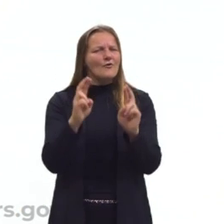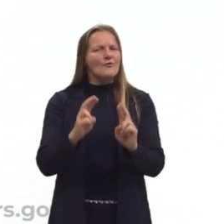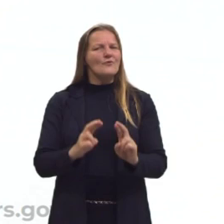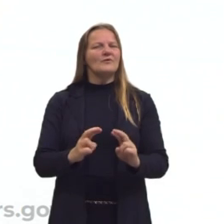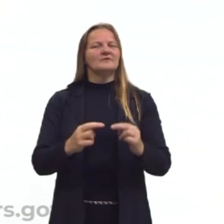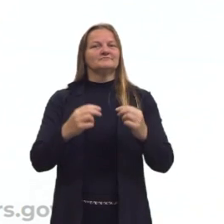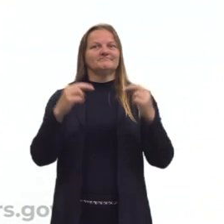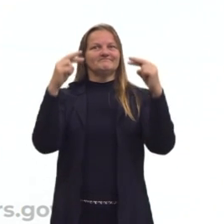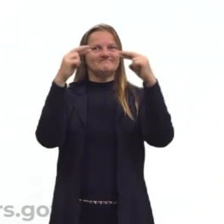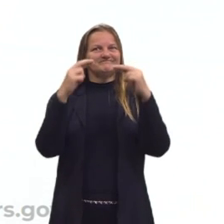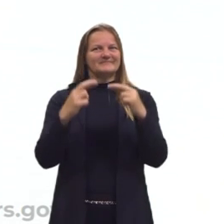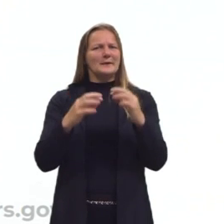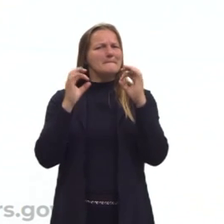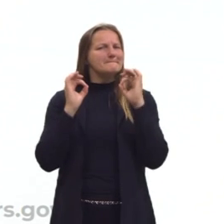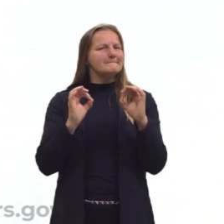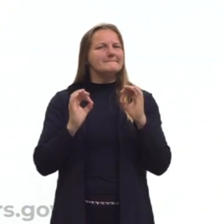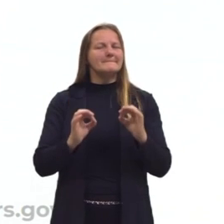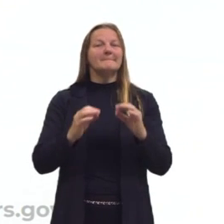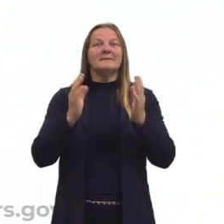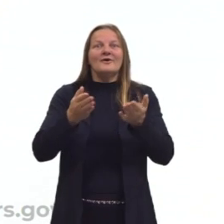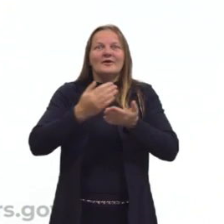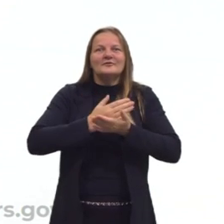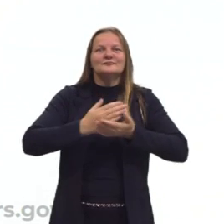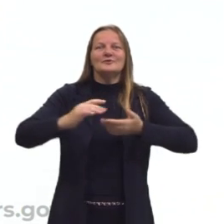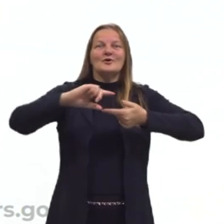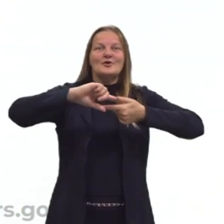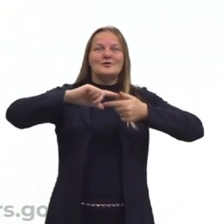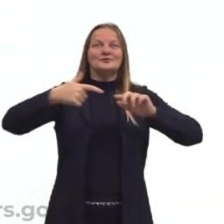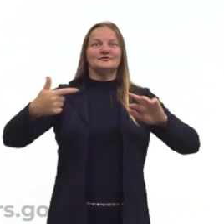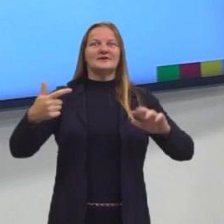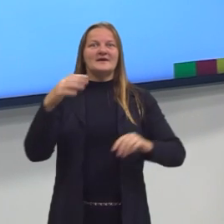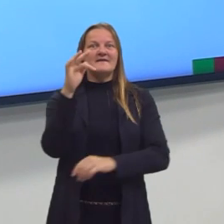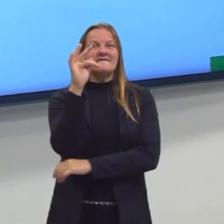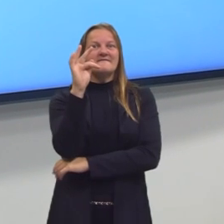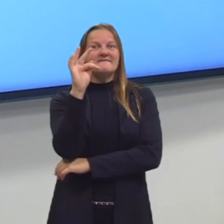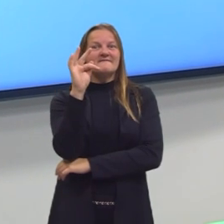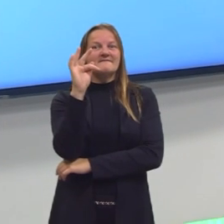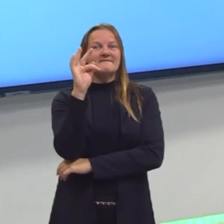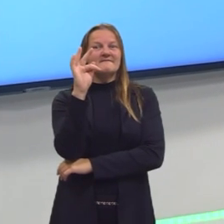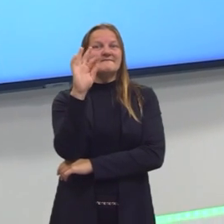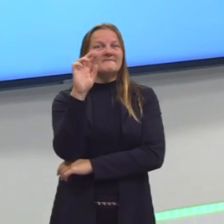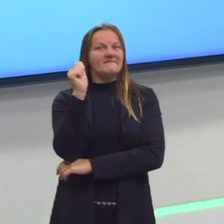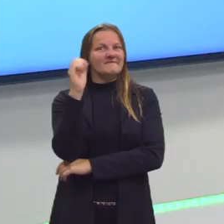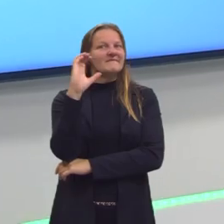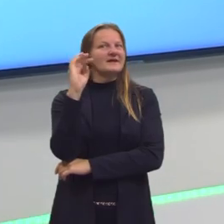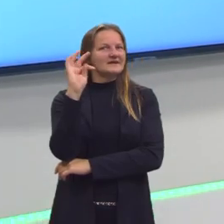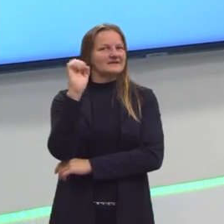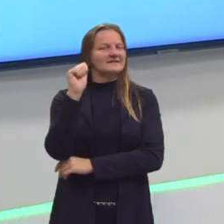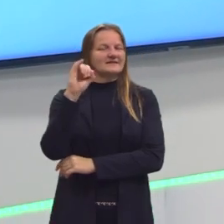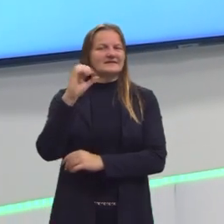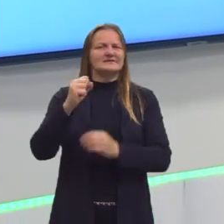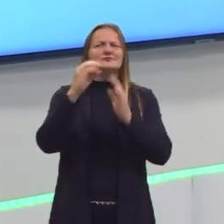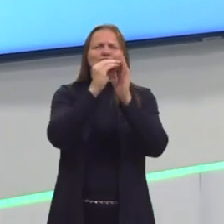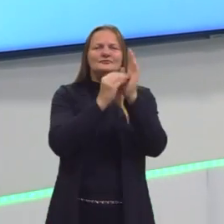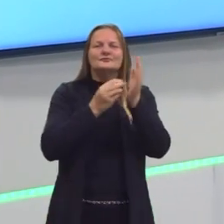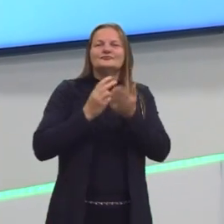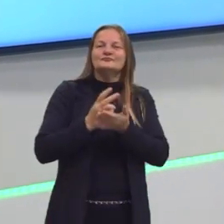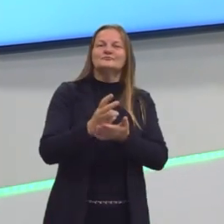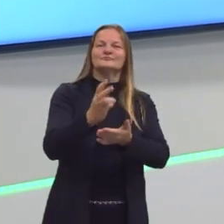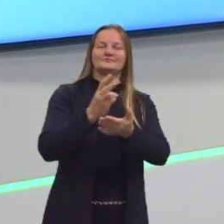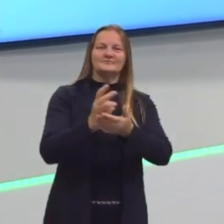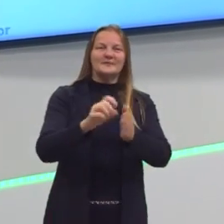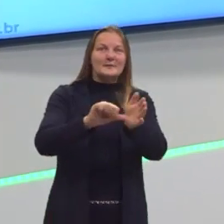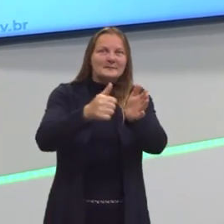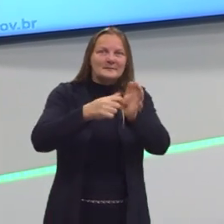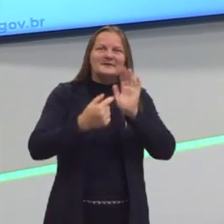e agora nós vamos dar início à geometria dos fractais seguindo o nosso conteúdo. Primeiro eu